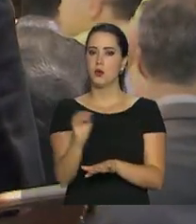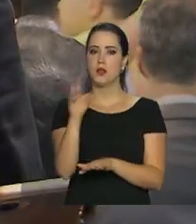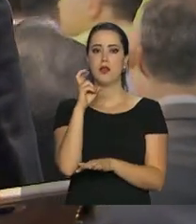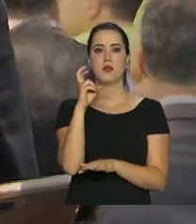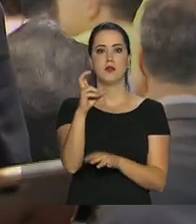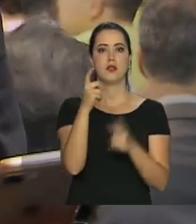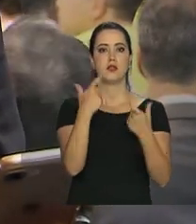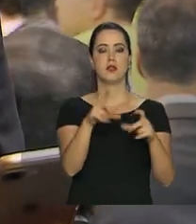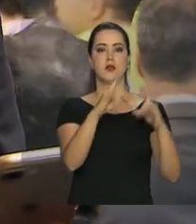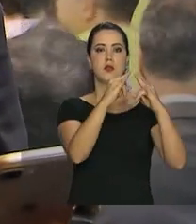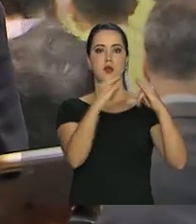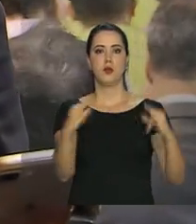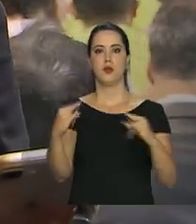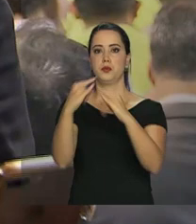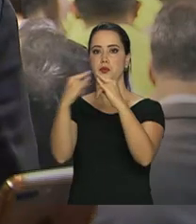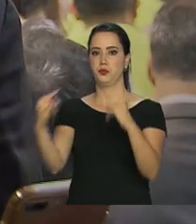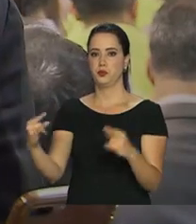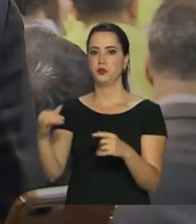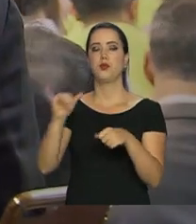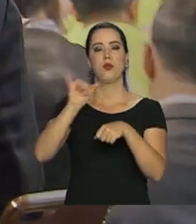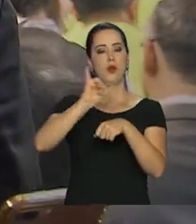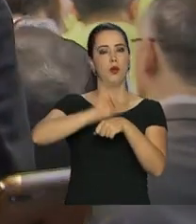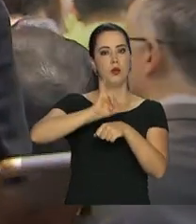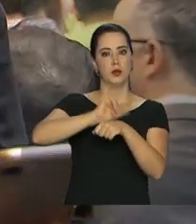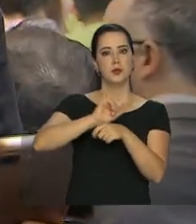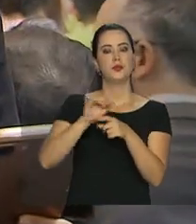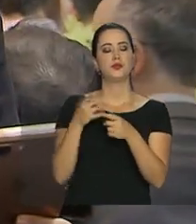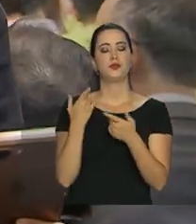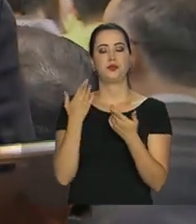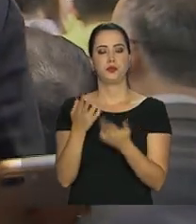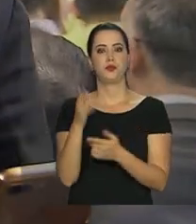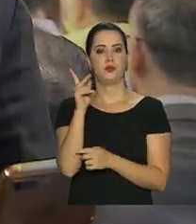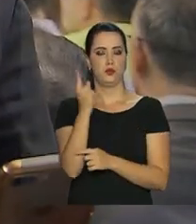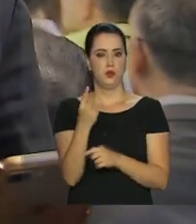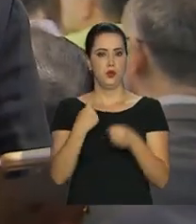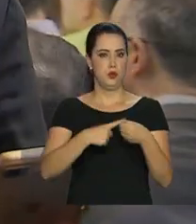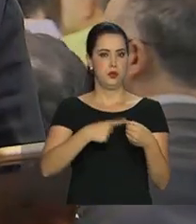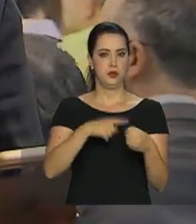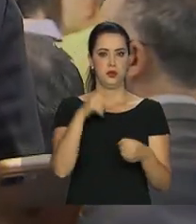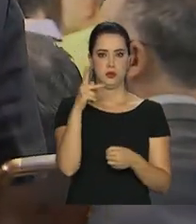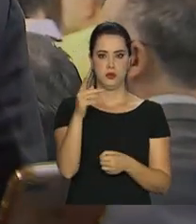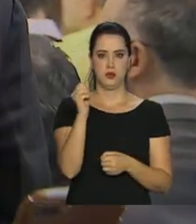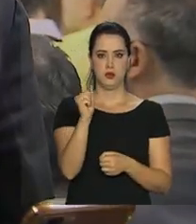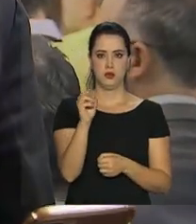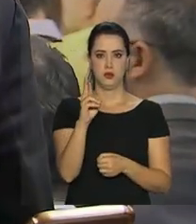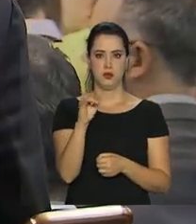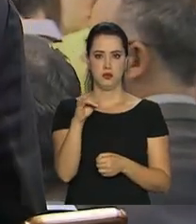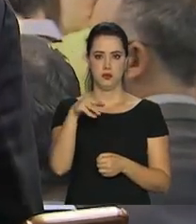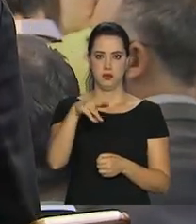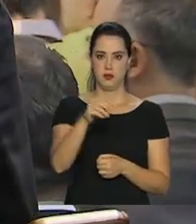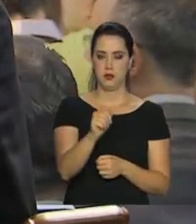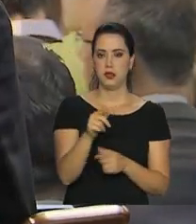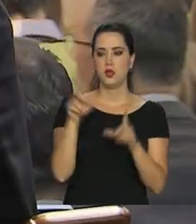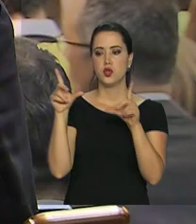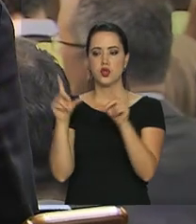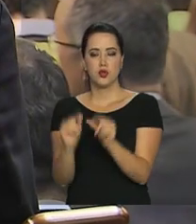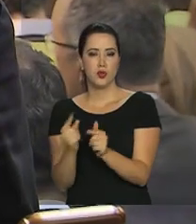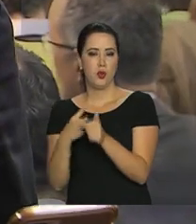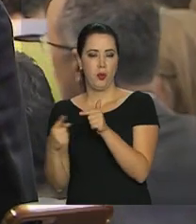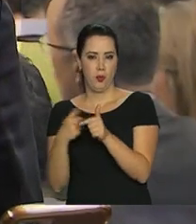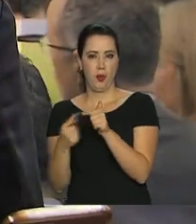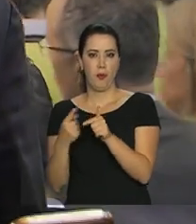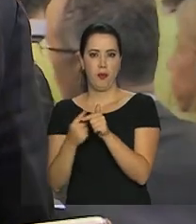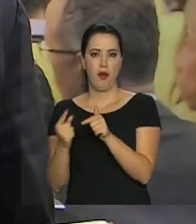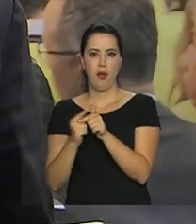cinco abrigos em Boa Vista e um abrigo em Pacaraima. O objetivo dessa medida é reduzir o impacto que a chegada dos migrantes